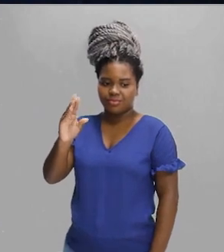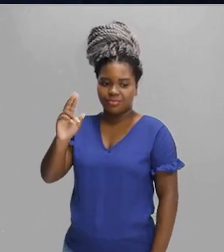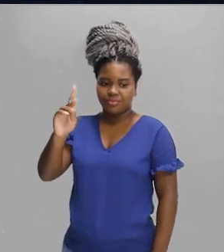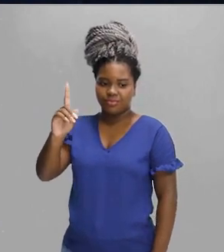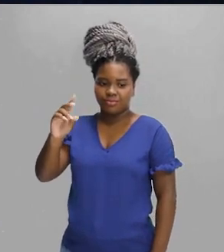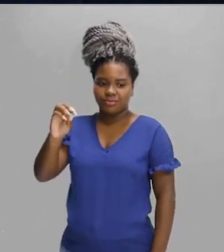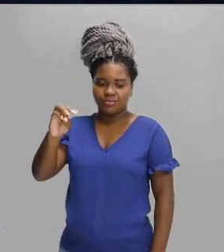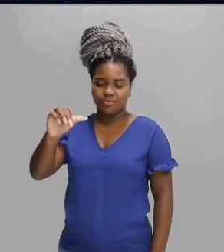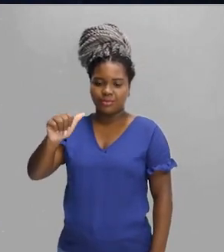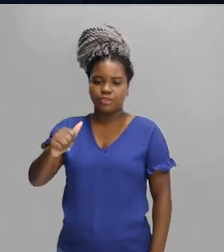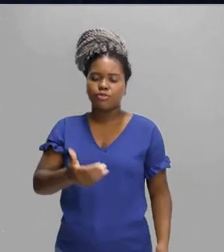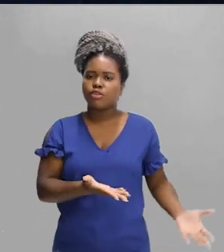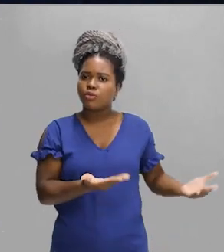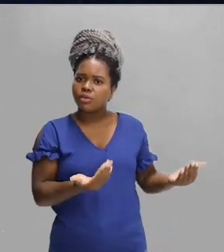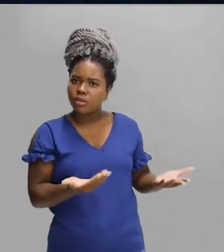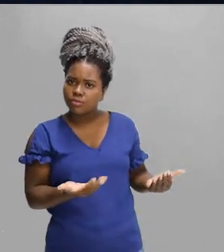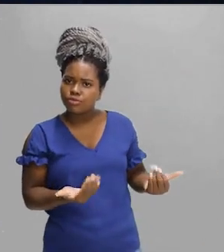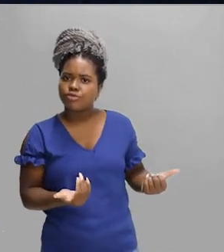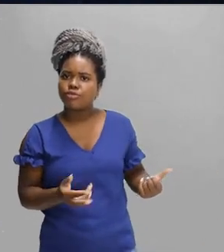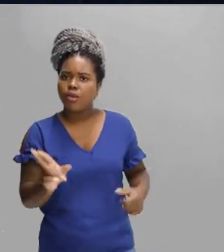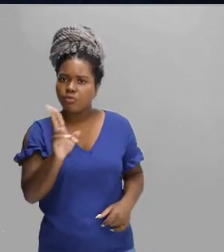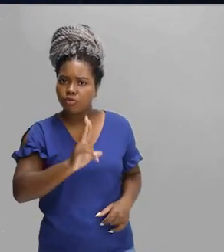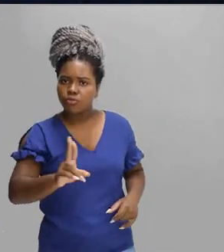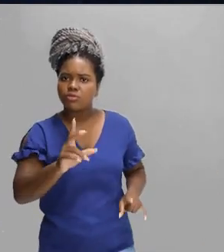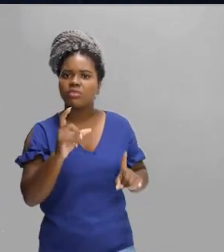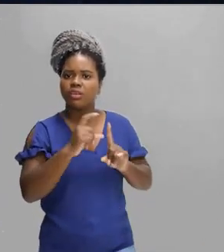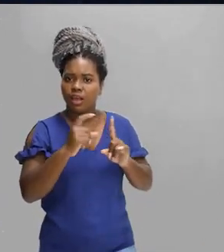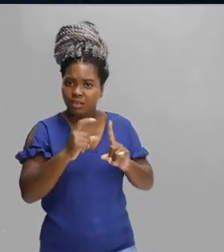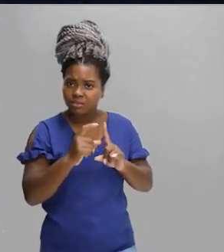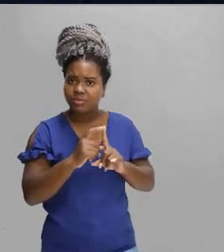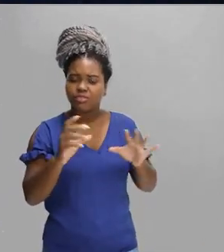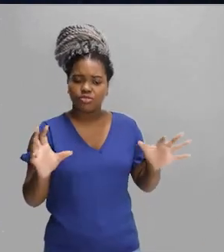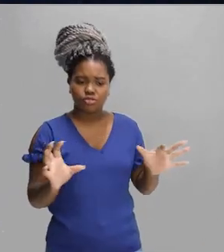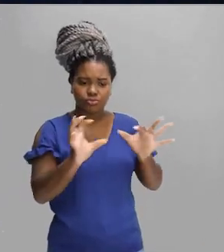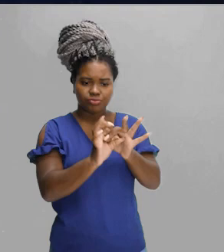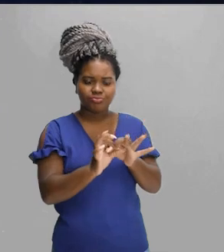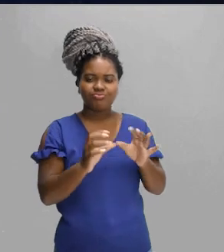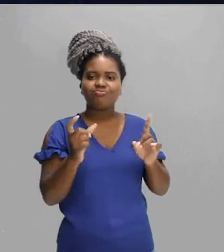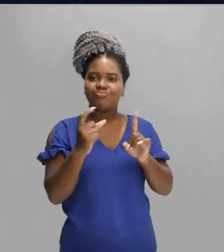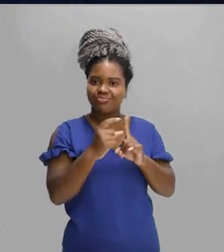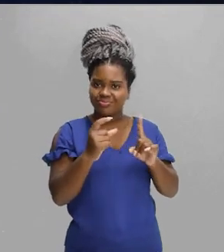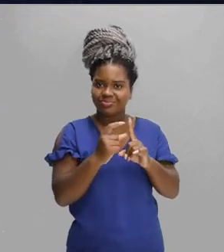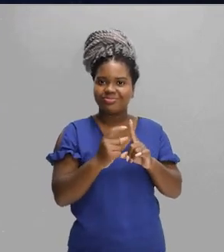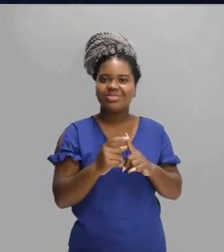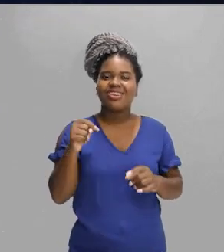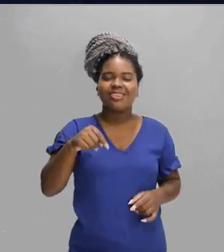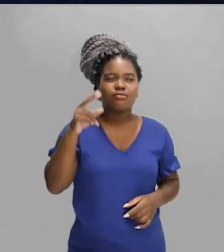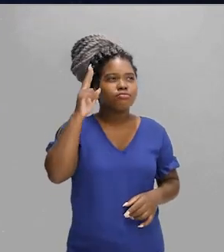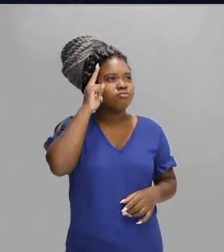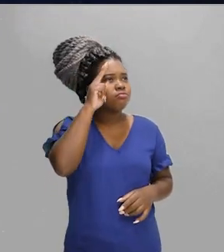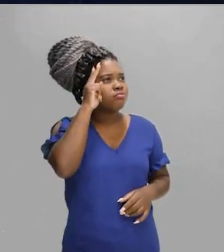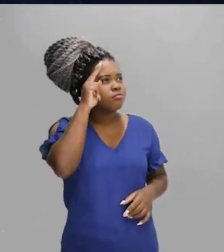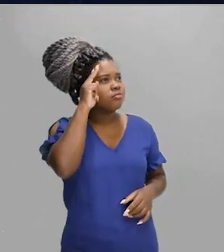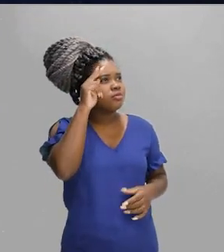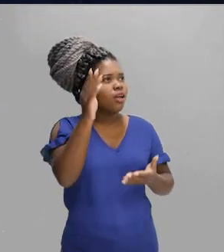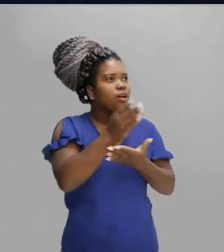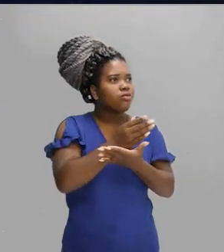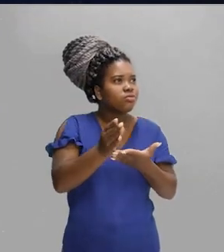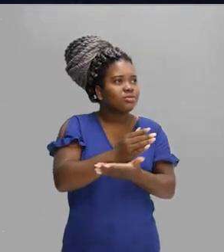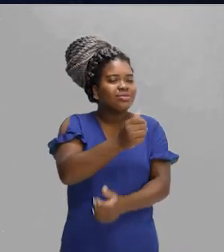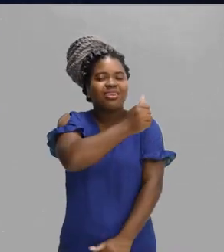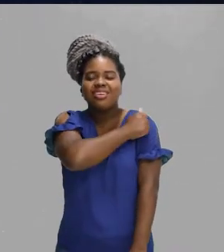muito essa dinâmica de juntar palavras. Estou aqui tentando me lembrar algumas que meus alunos utilizam muito.